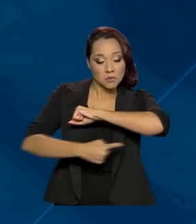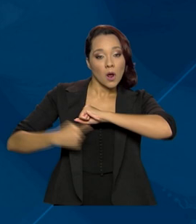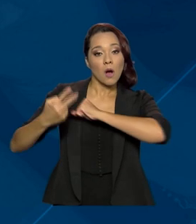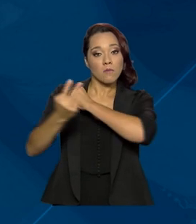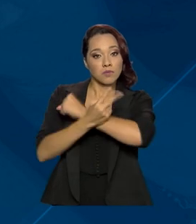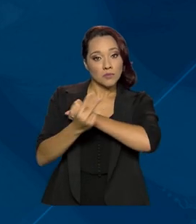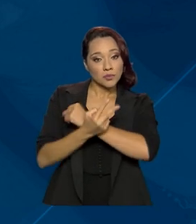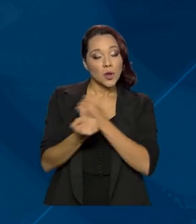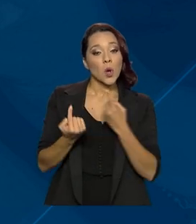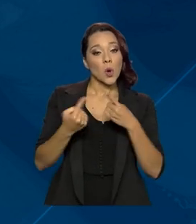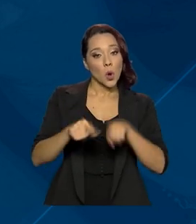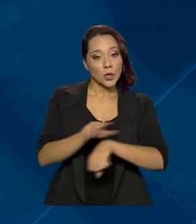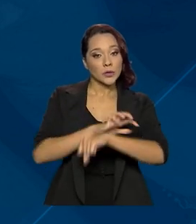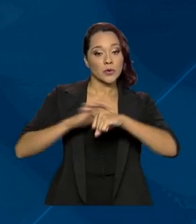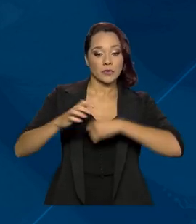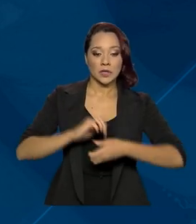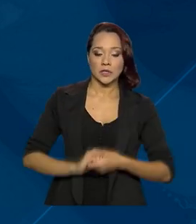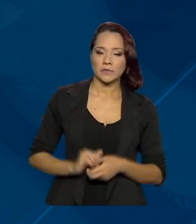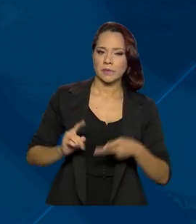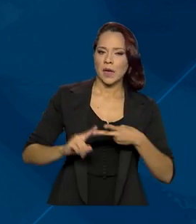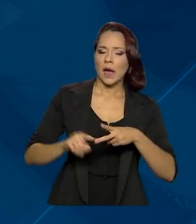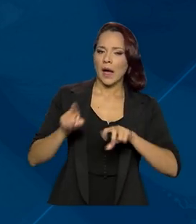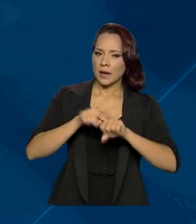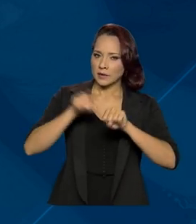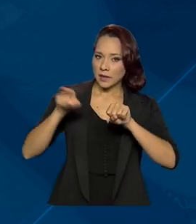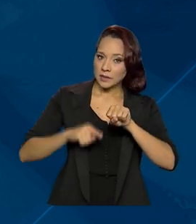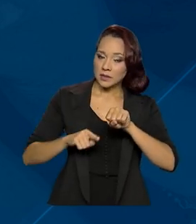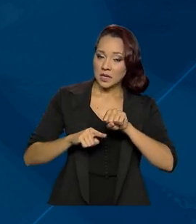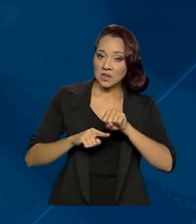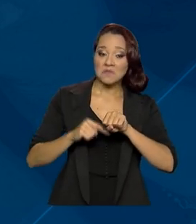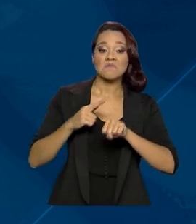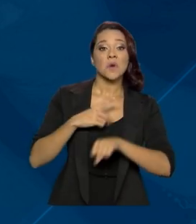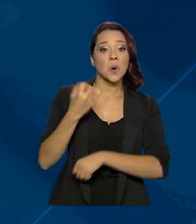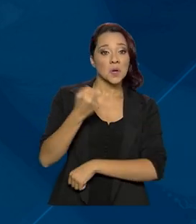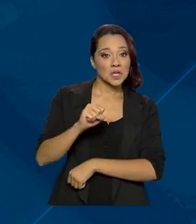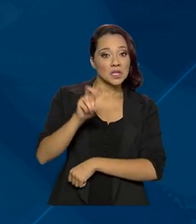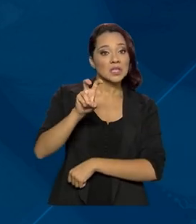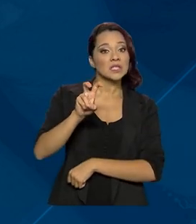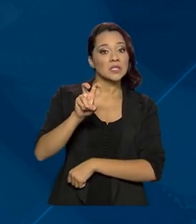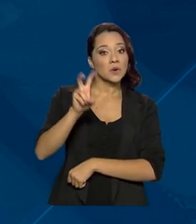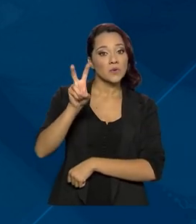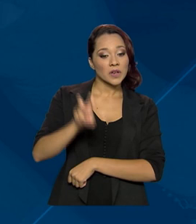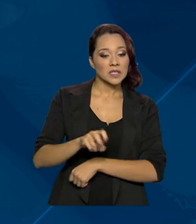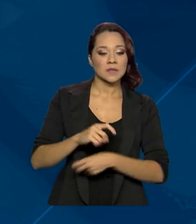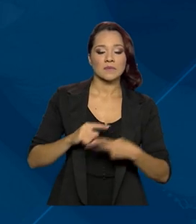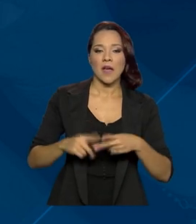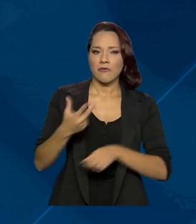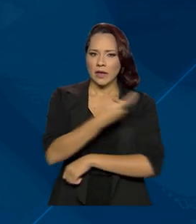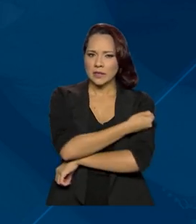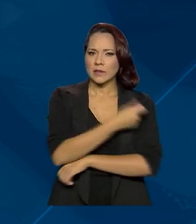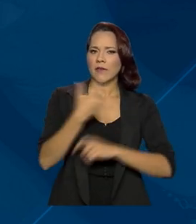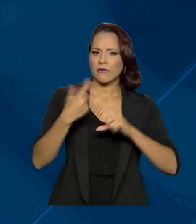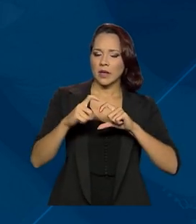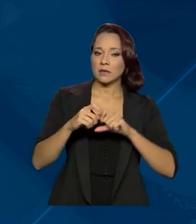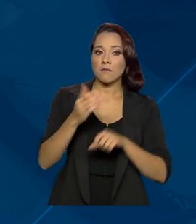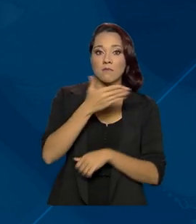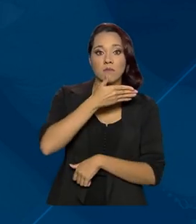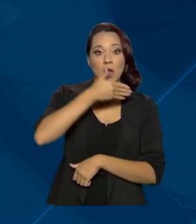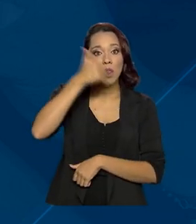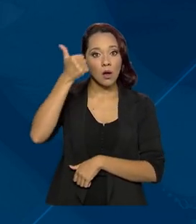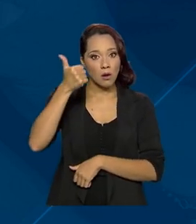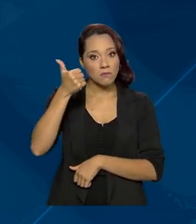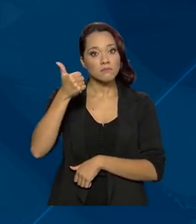anticorpos contra a doença. A AstraZeneca, 85 vezes. A vacina da Pfizer teve o melhor